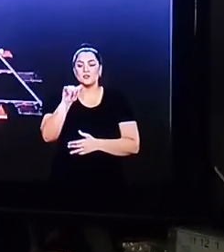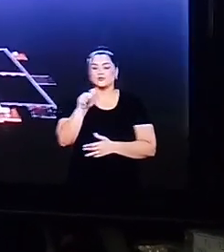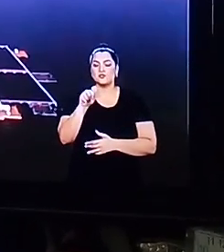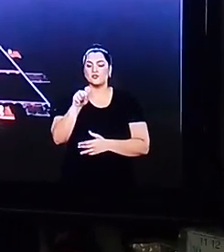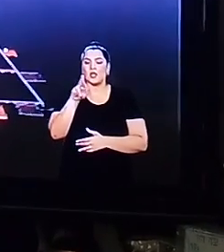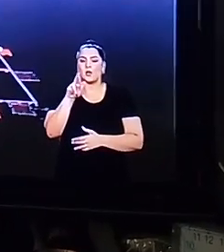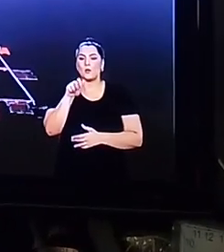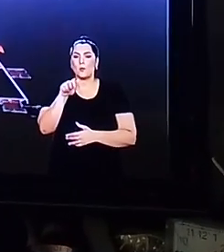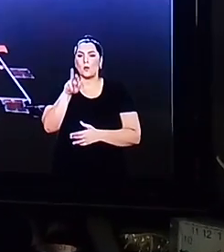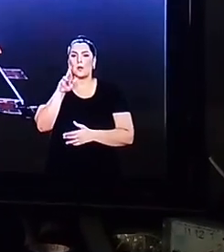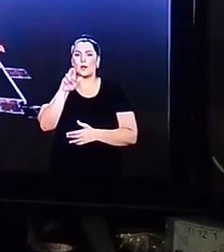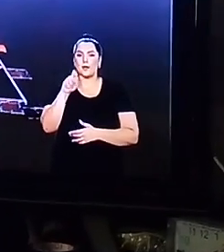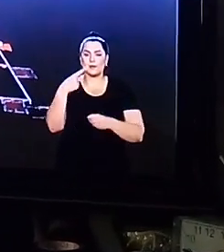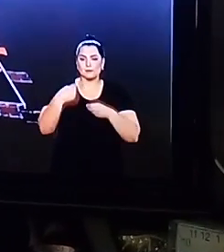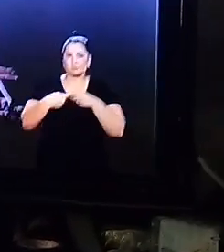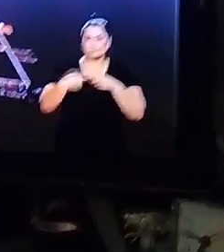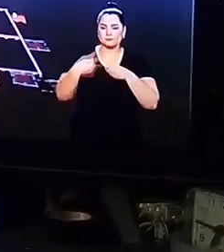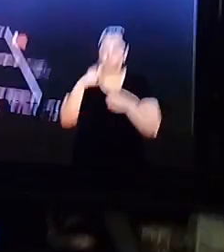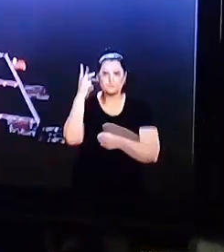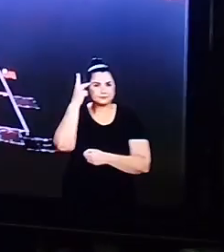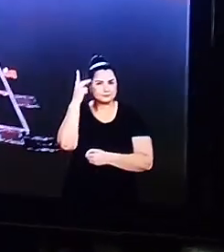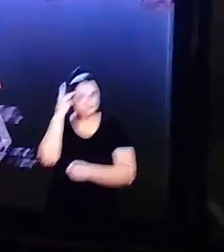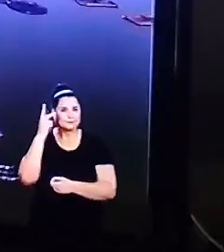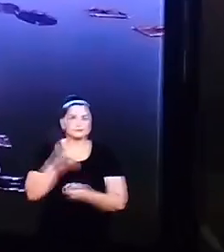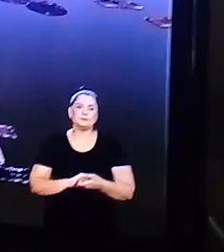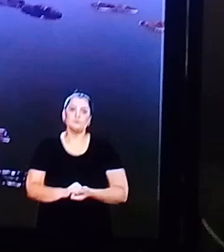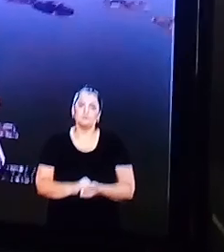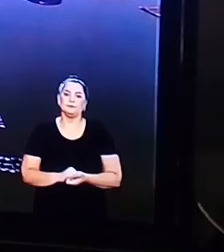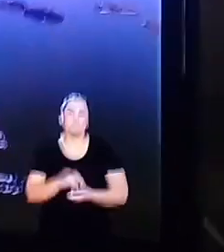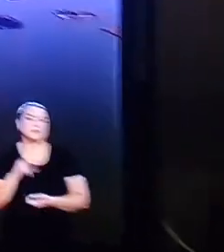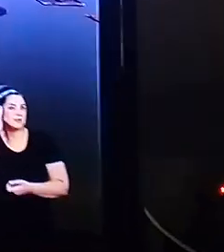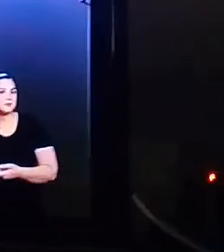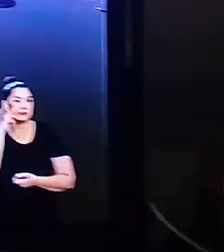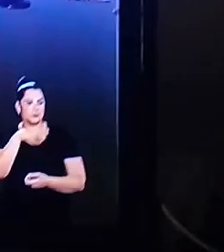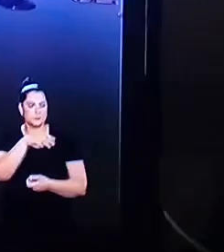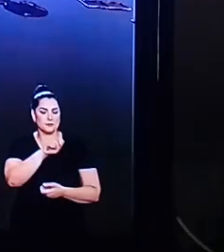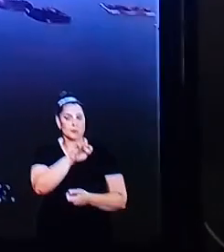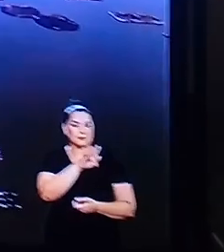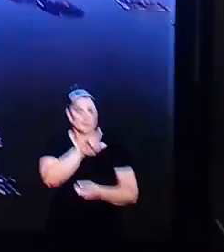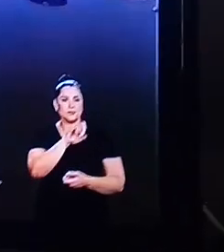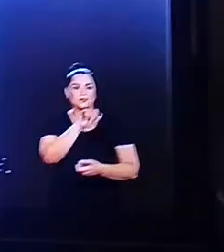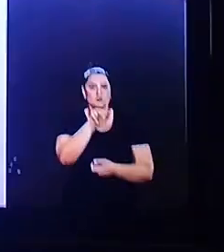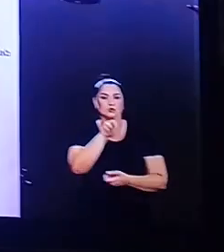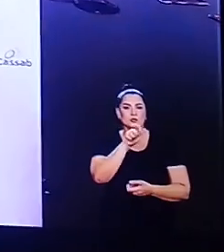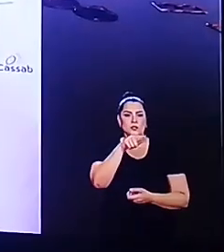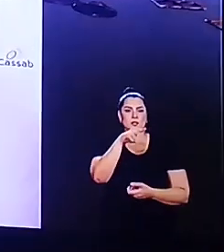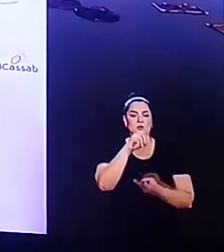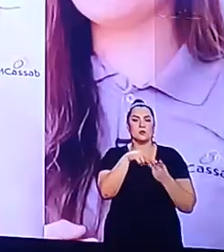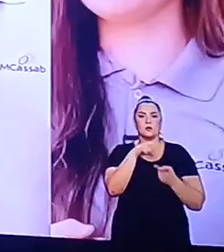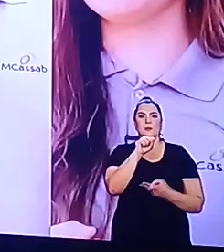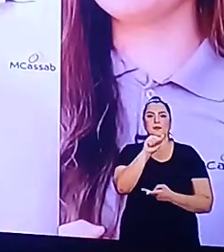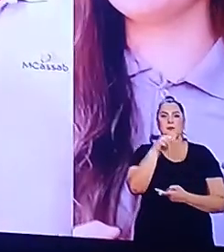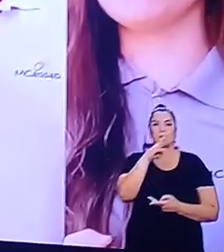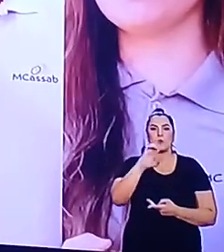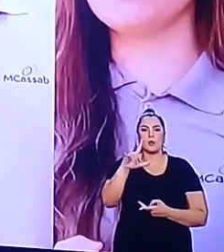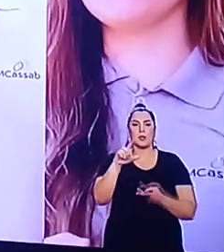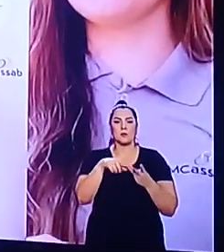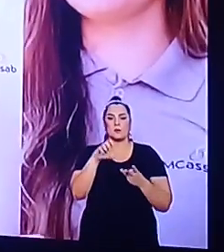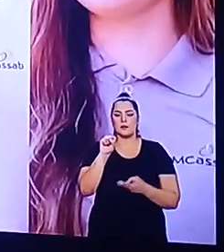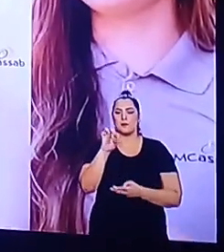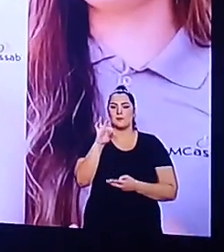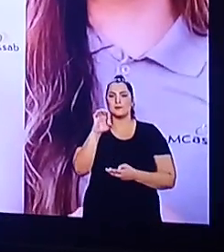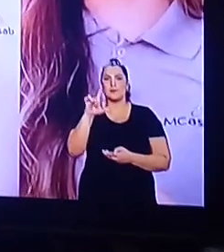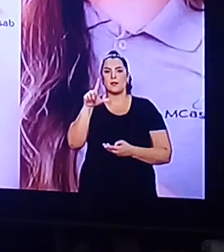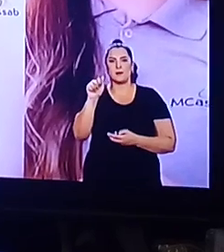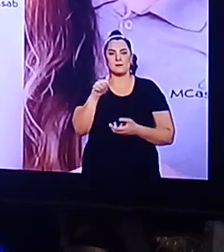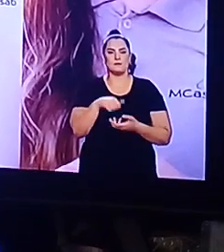A fazer um tratamento Começou a fazer um tratamento Começou a trabalhar Começou a trabalhar O espiritual O espiritual Foi trabalhando Trabalhando Trabalhando